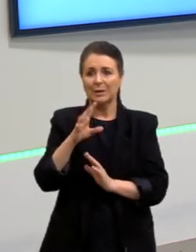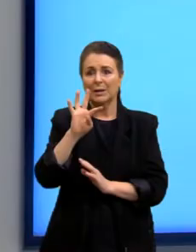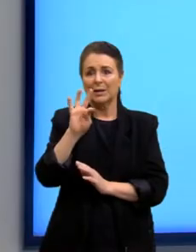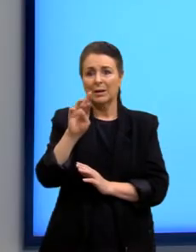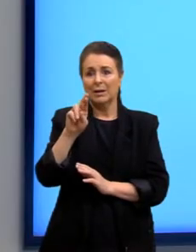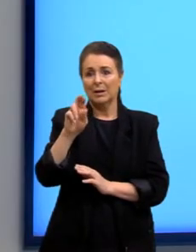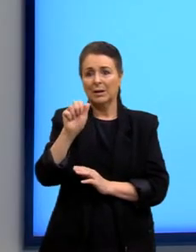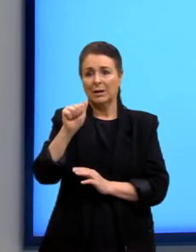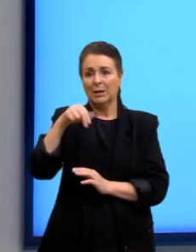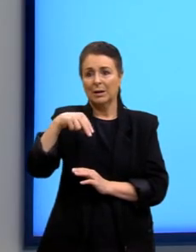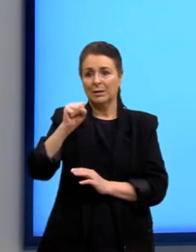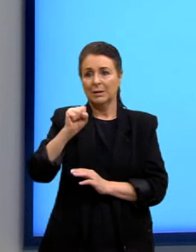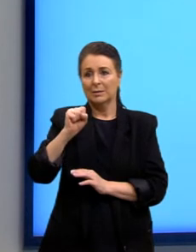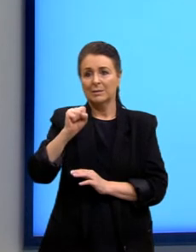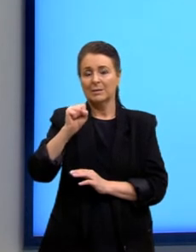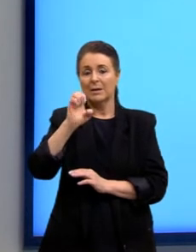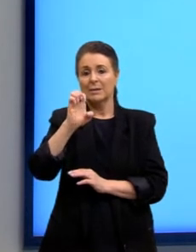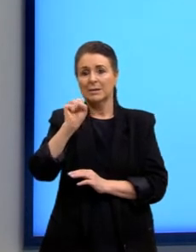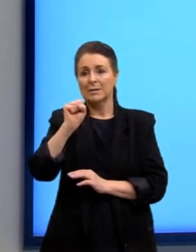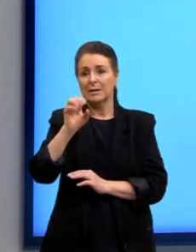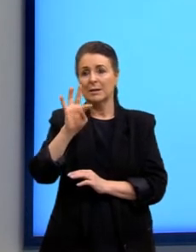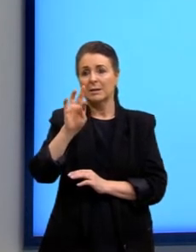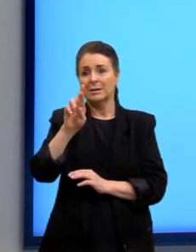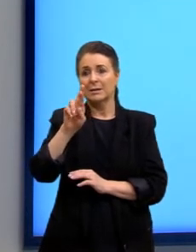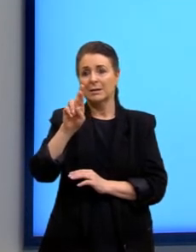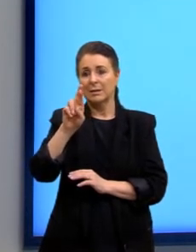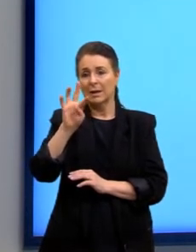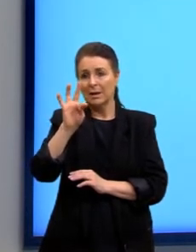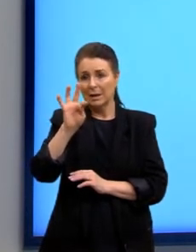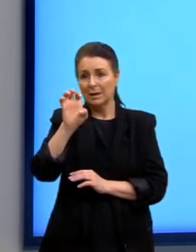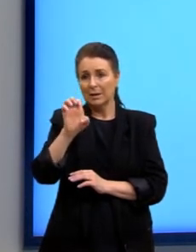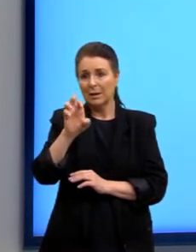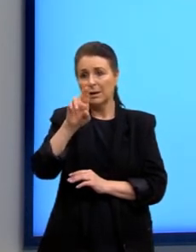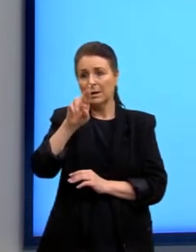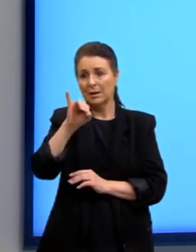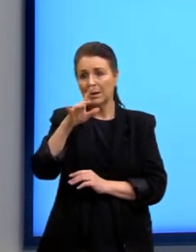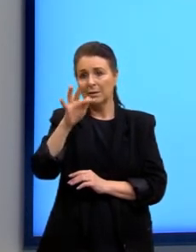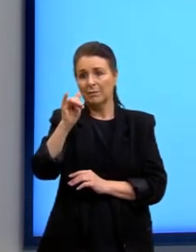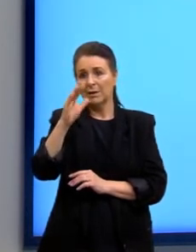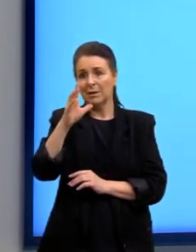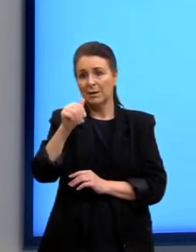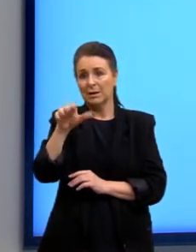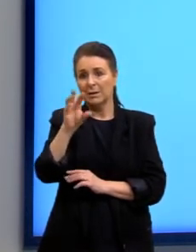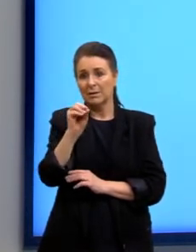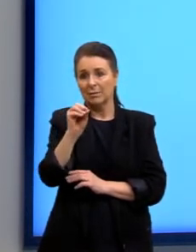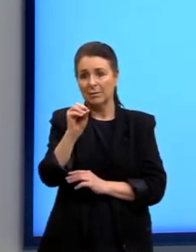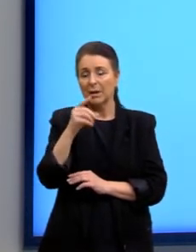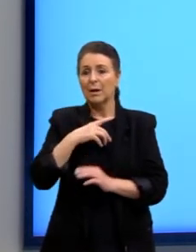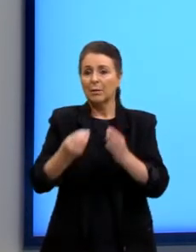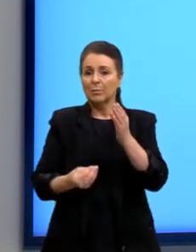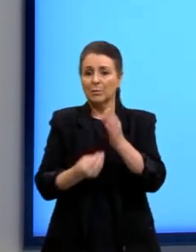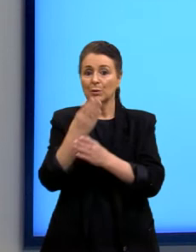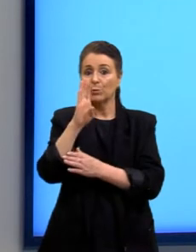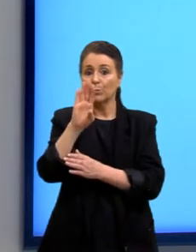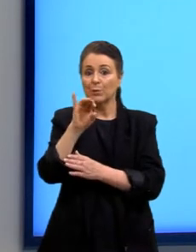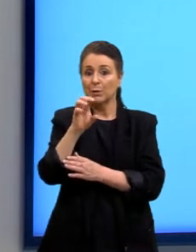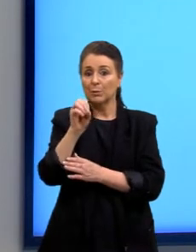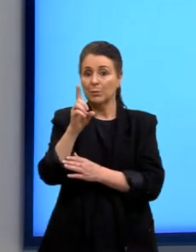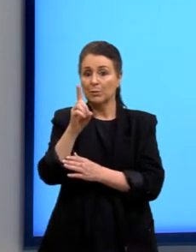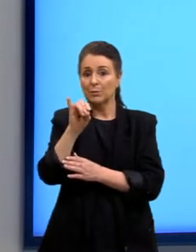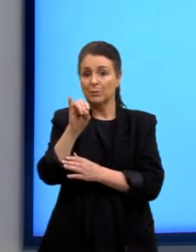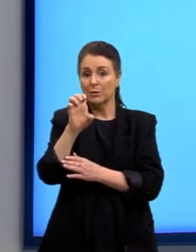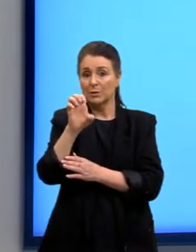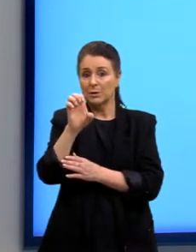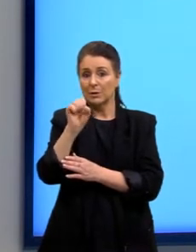A transesterificação, e aí sim, entra uma reação importante na produção de biodiesel, vocês vão entender por quê. Porque ela é uma reação